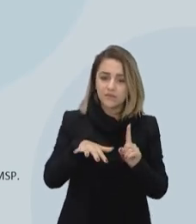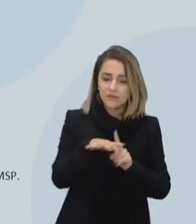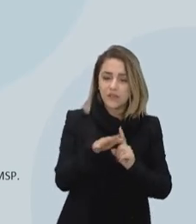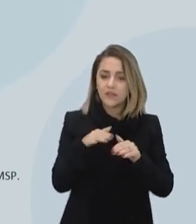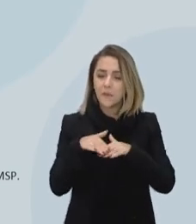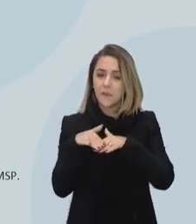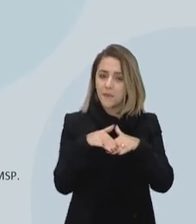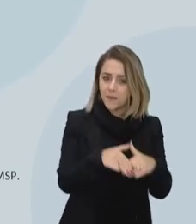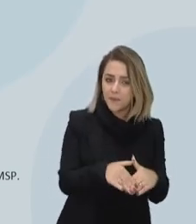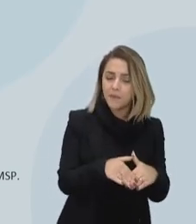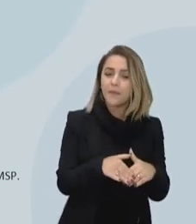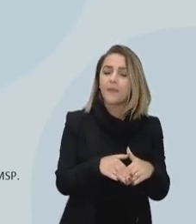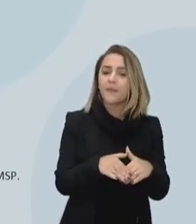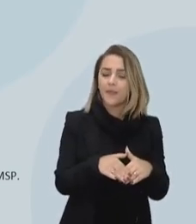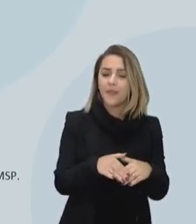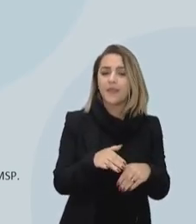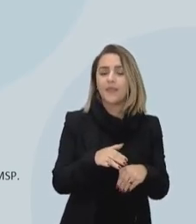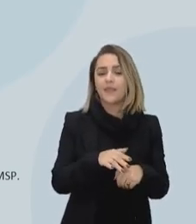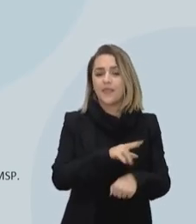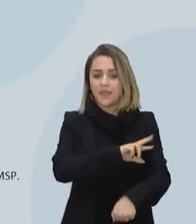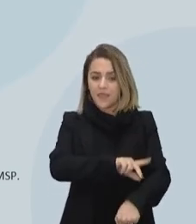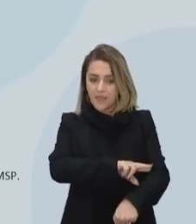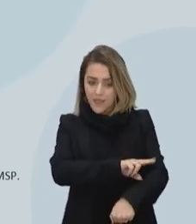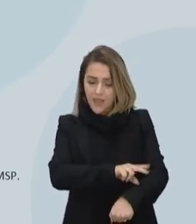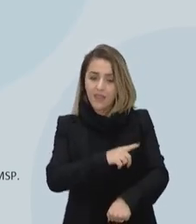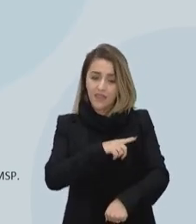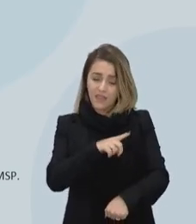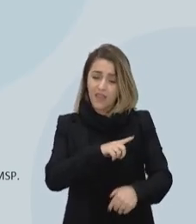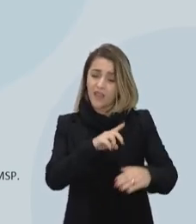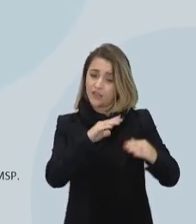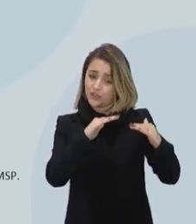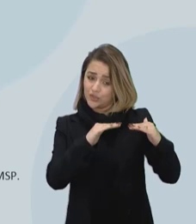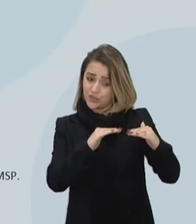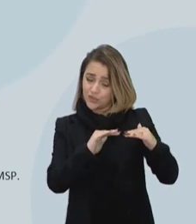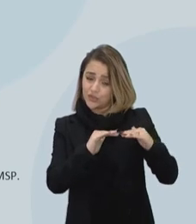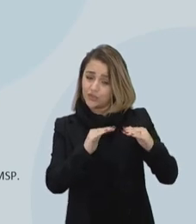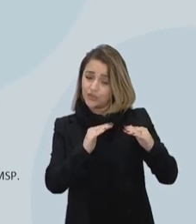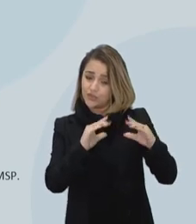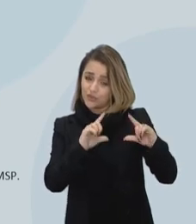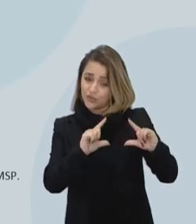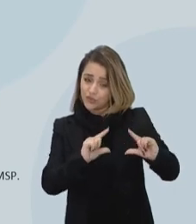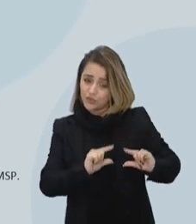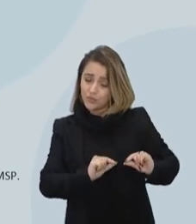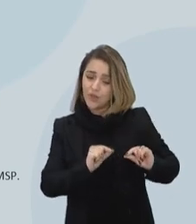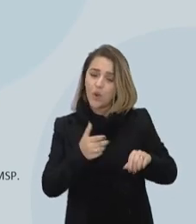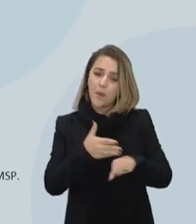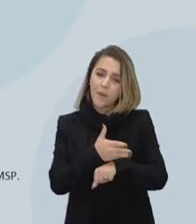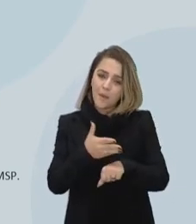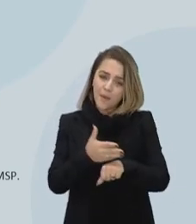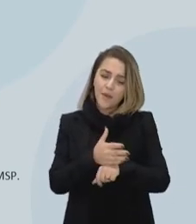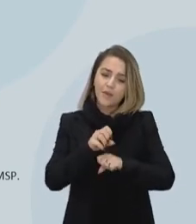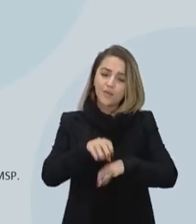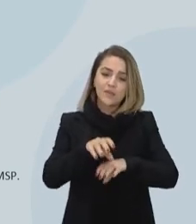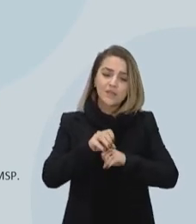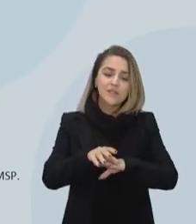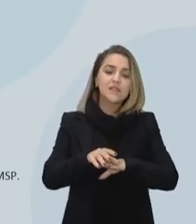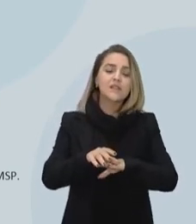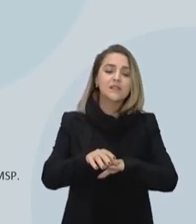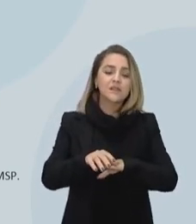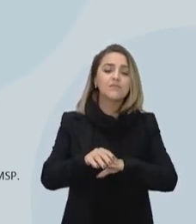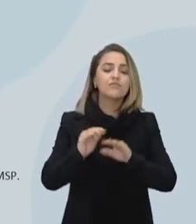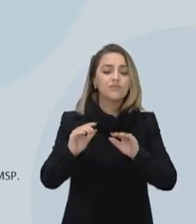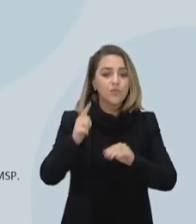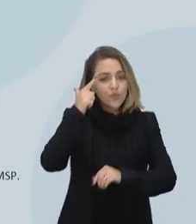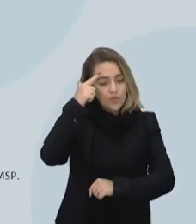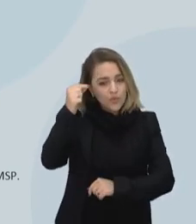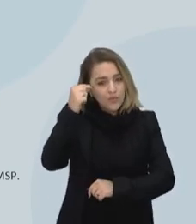pardos tendem a ser paulatinamente diminuídas com a frequência no ensino superior por meio das políticas de cotas raciais